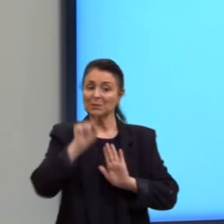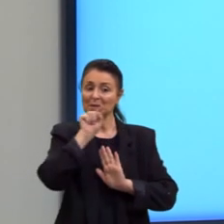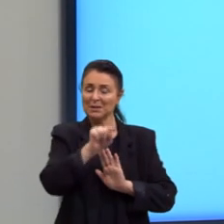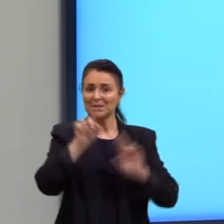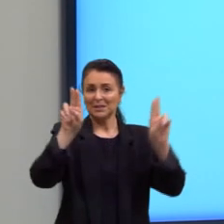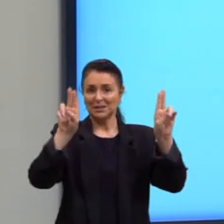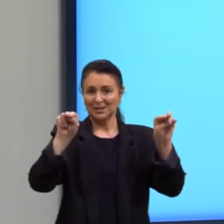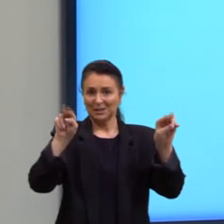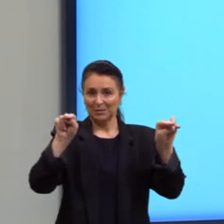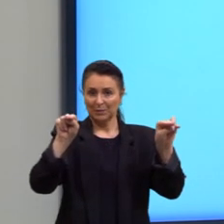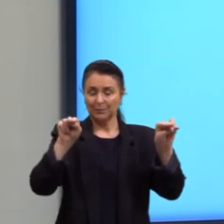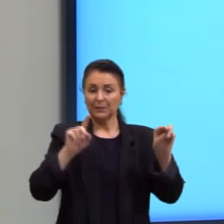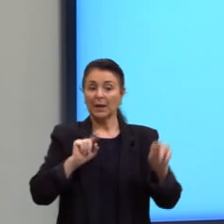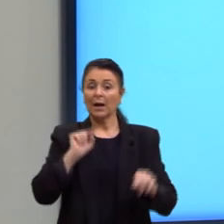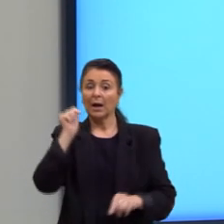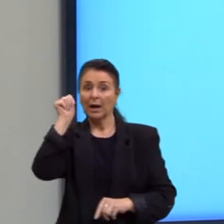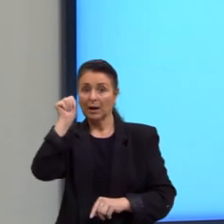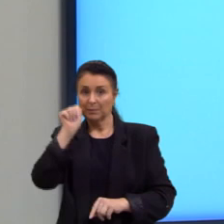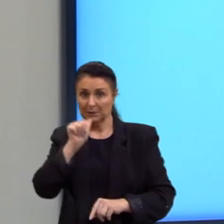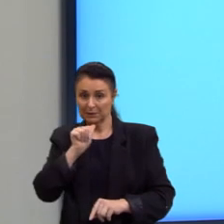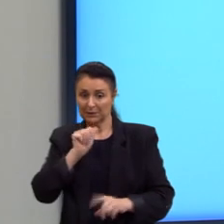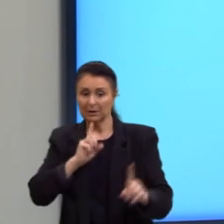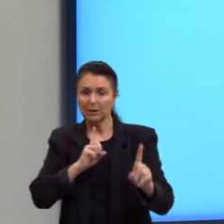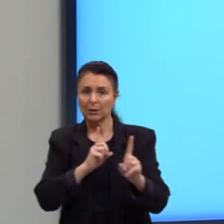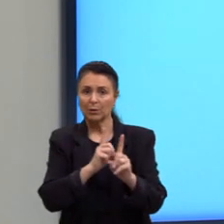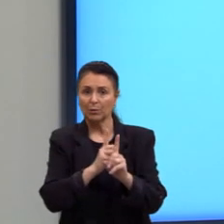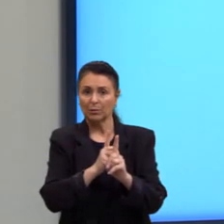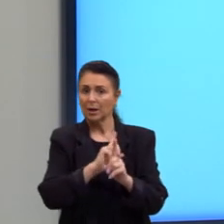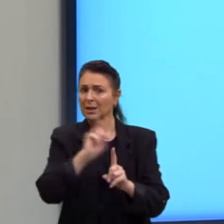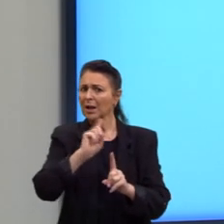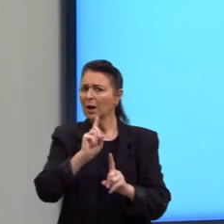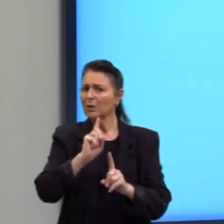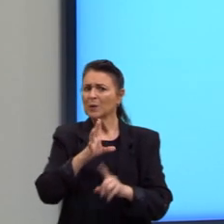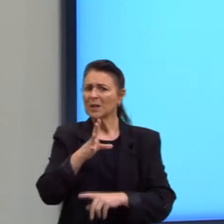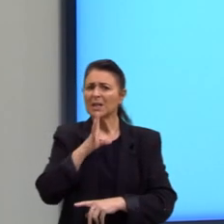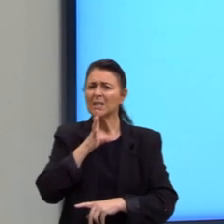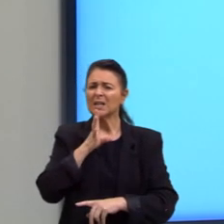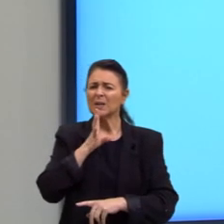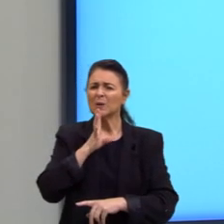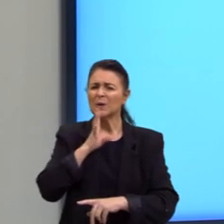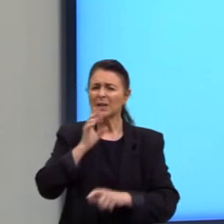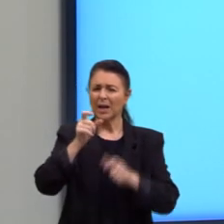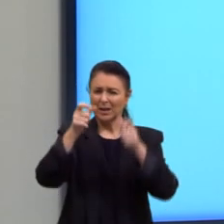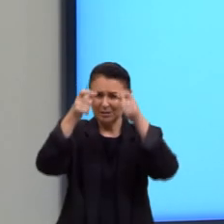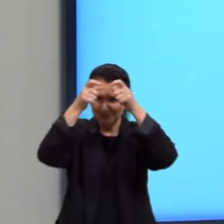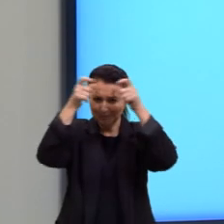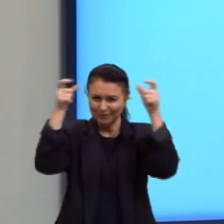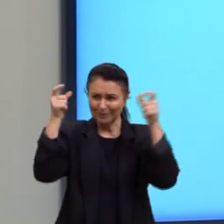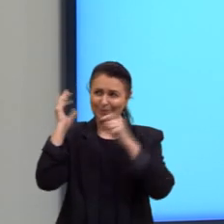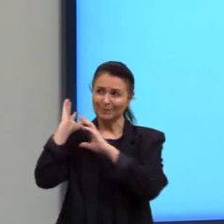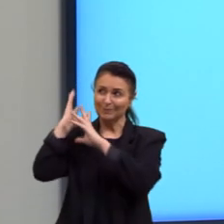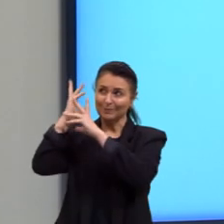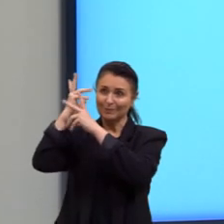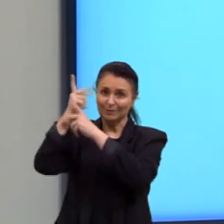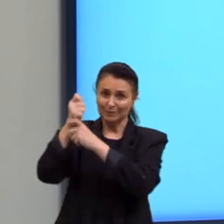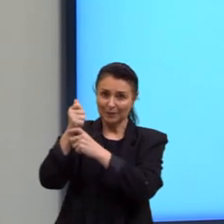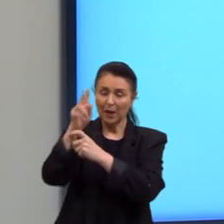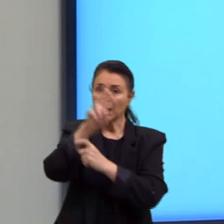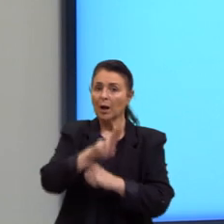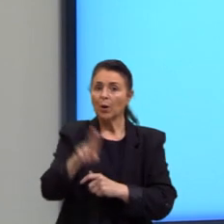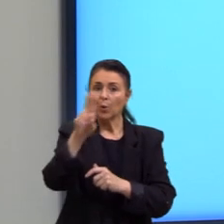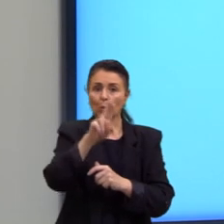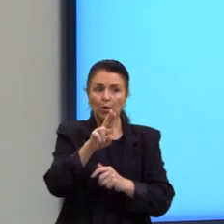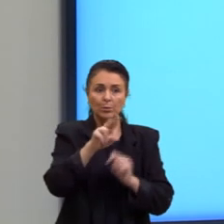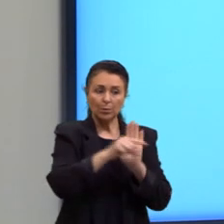Aí, ela encontra lá na bagagem de conhecimento dela um nome para referenciar, o nome de uma obra e